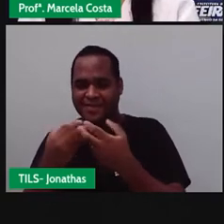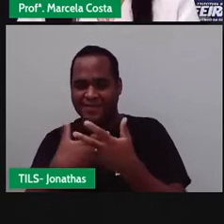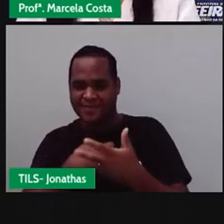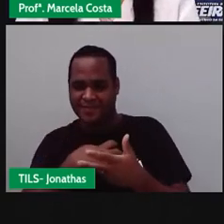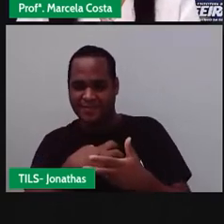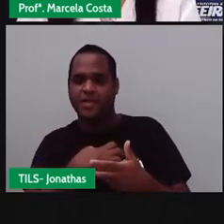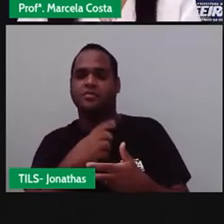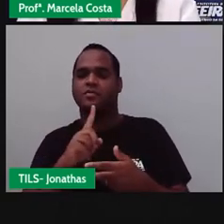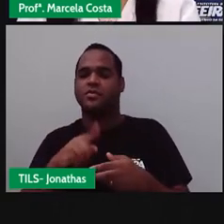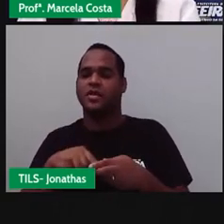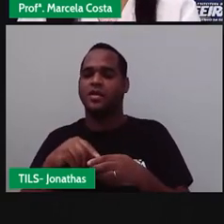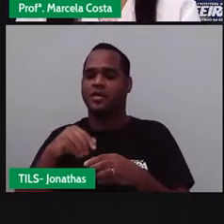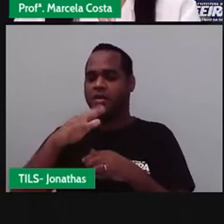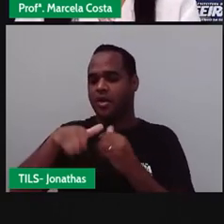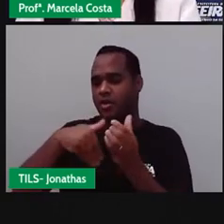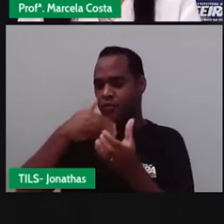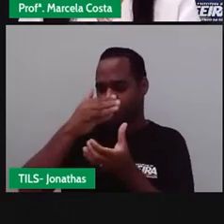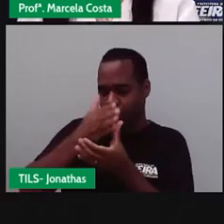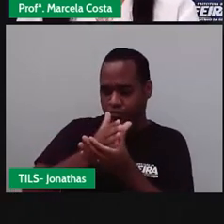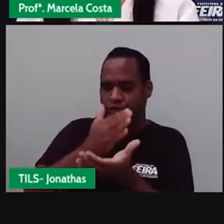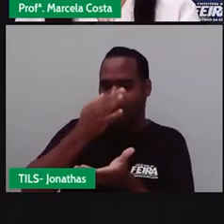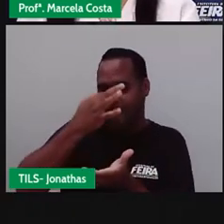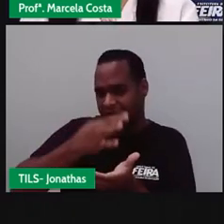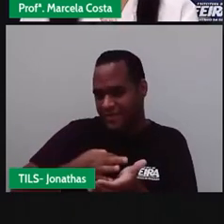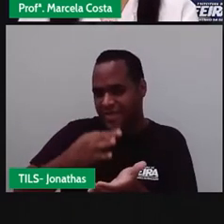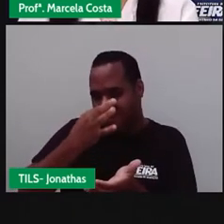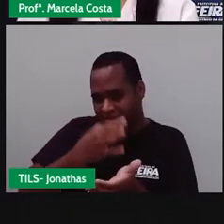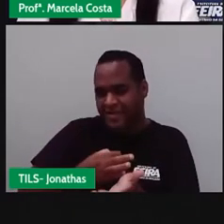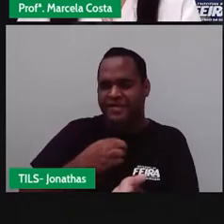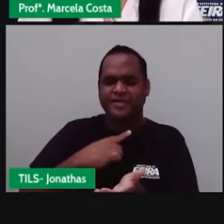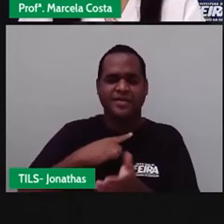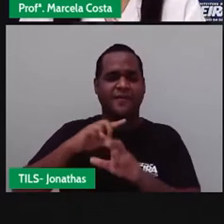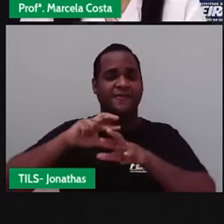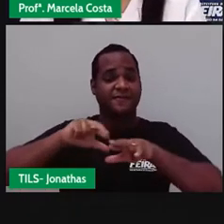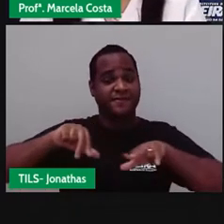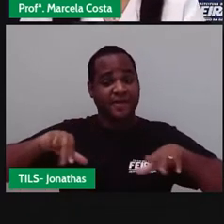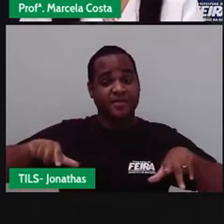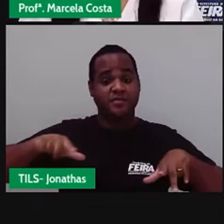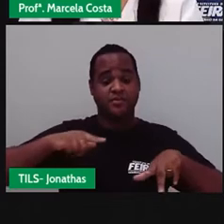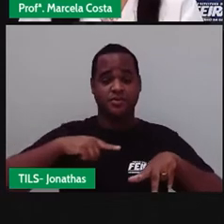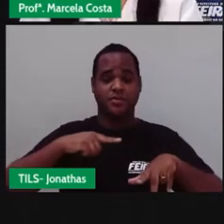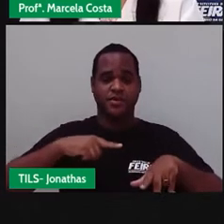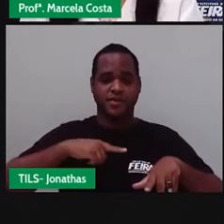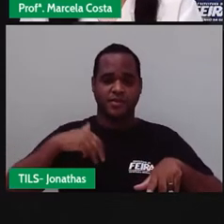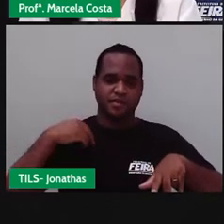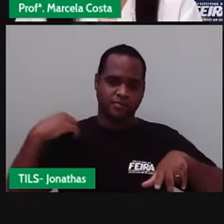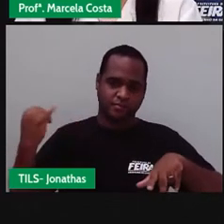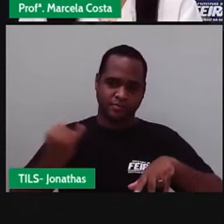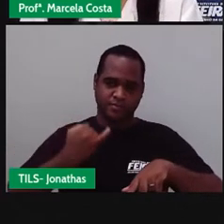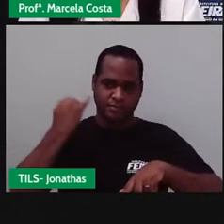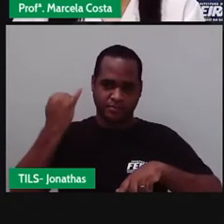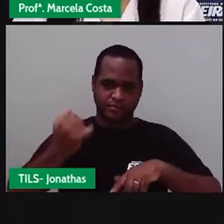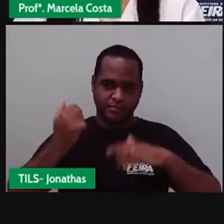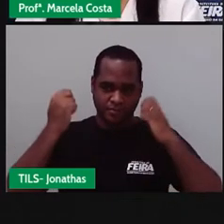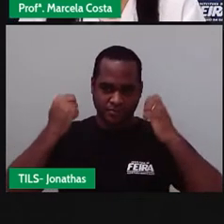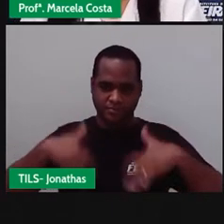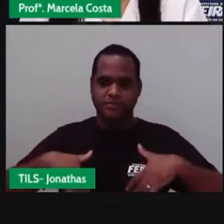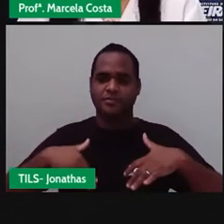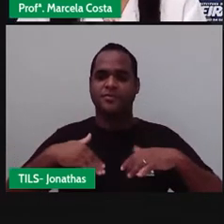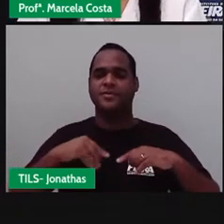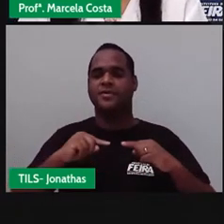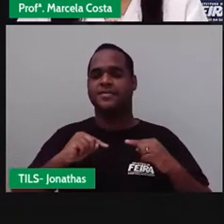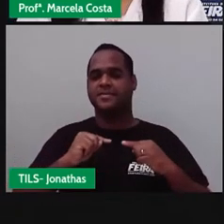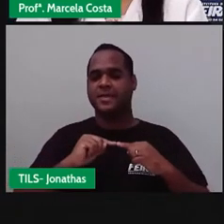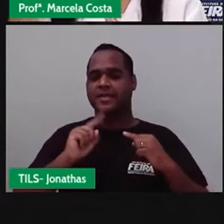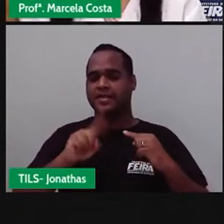caruru, batapá, que recebe influência dessas culturas